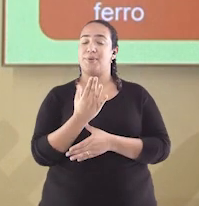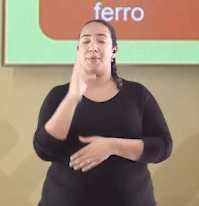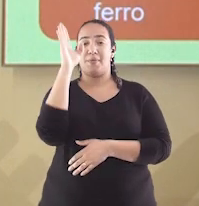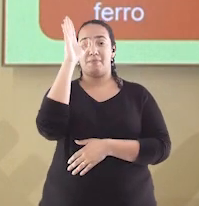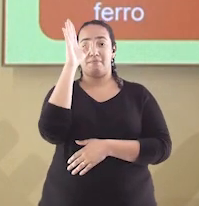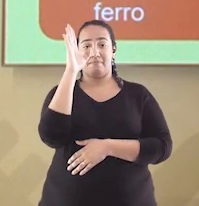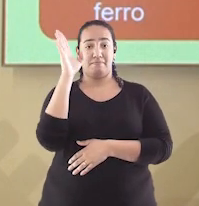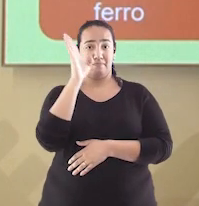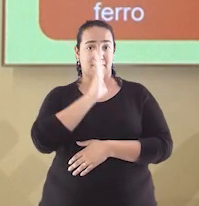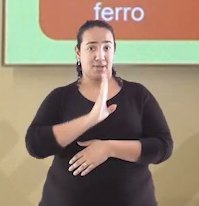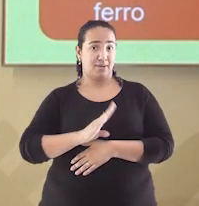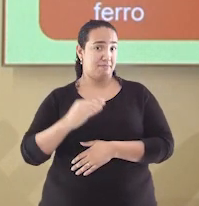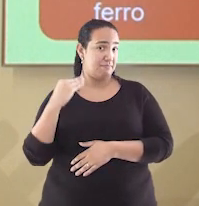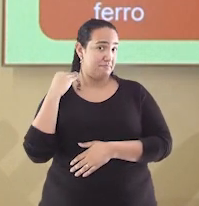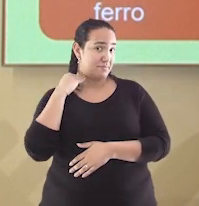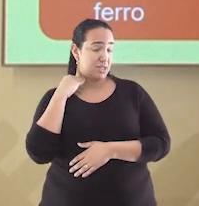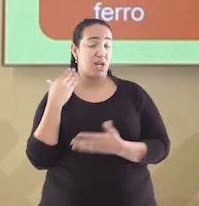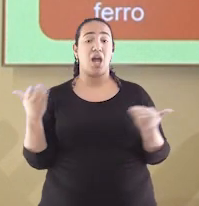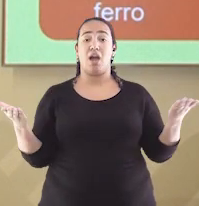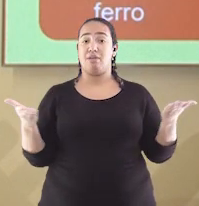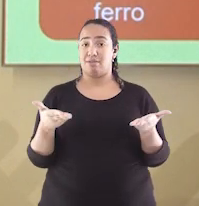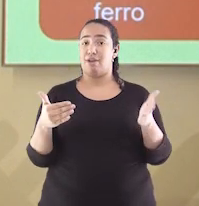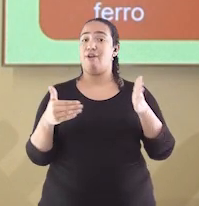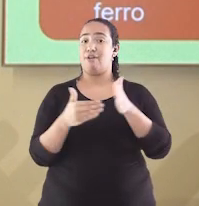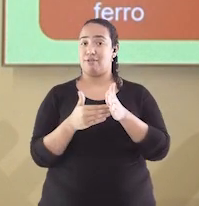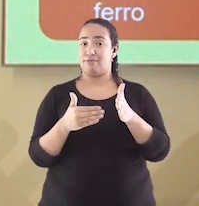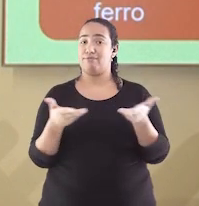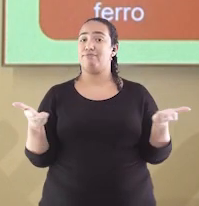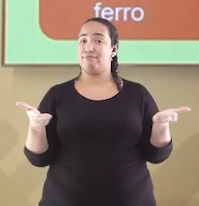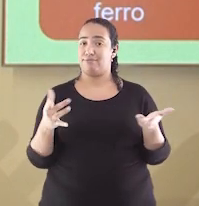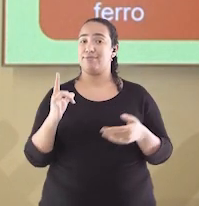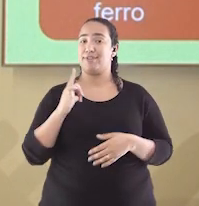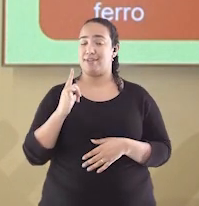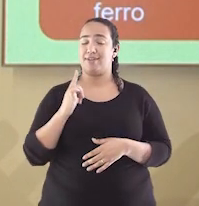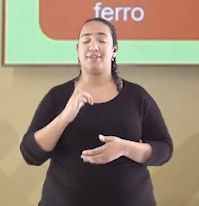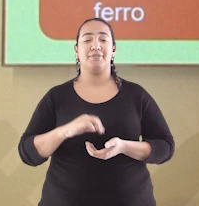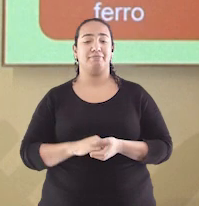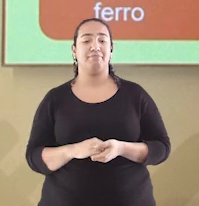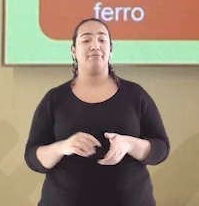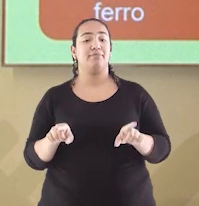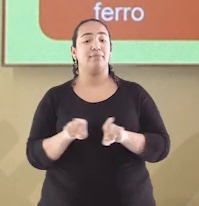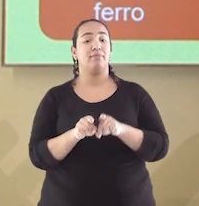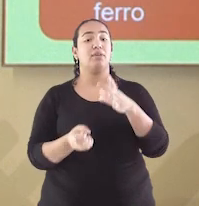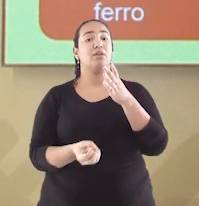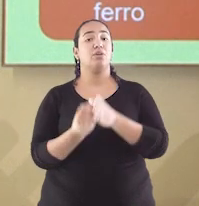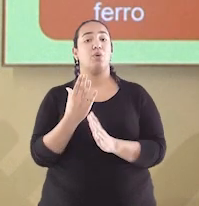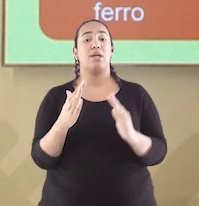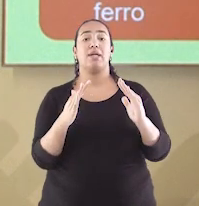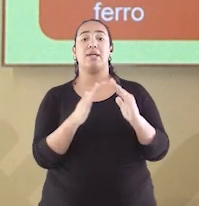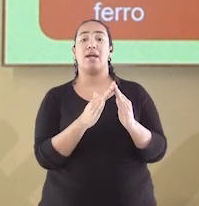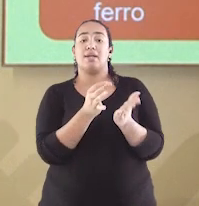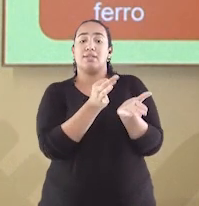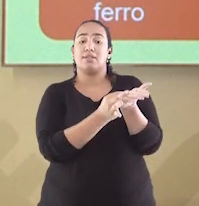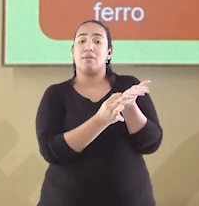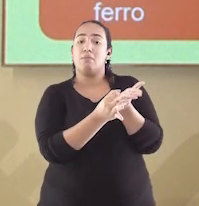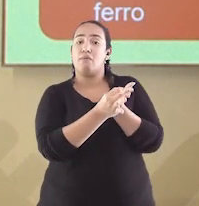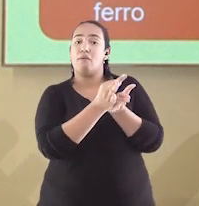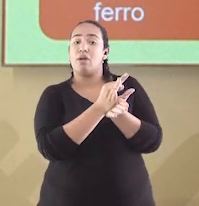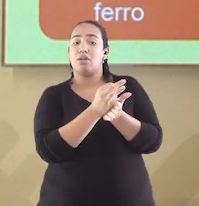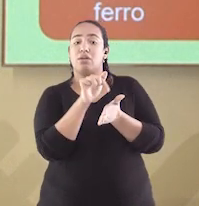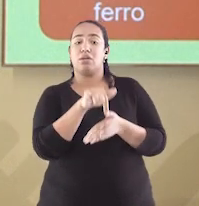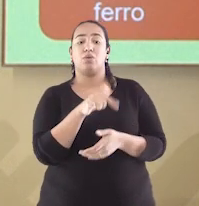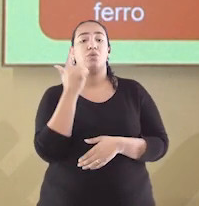Banco do Brasil, instituição que existe até os dias de hoje. Também foi criada uma casa da moeda, para que pudesse